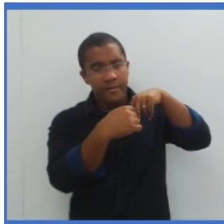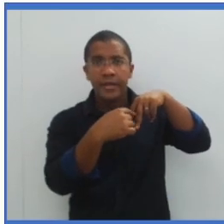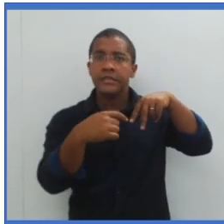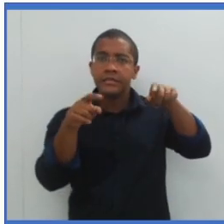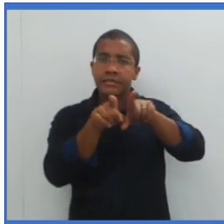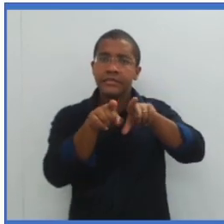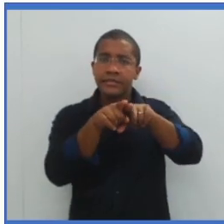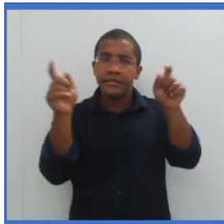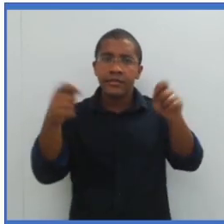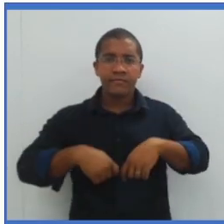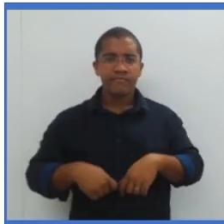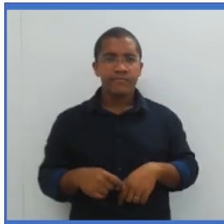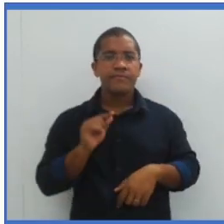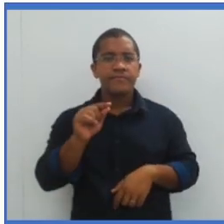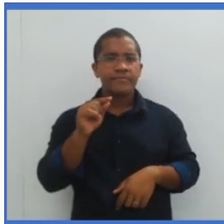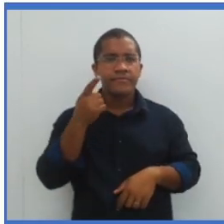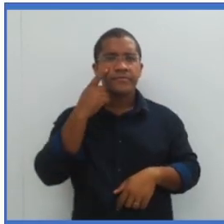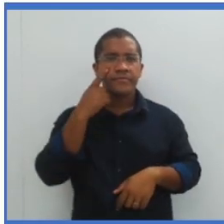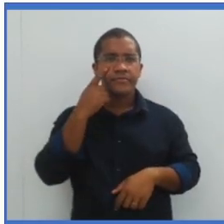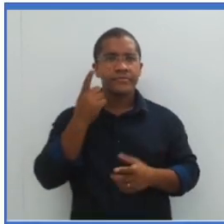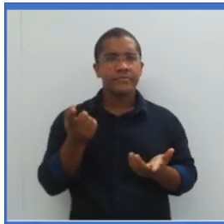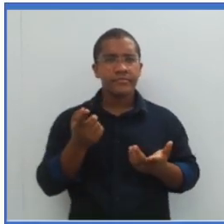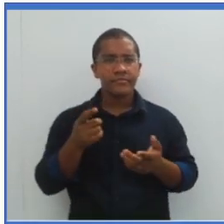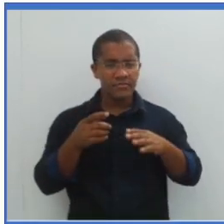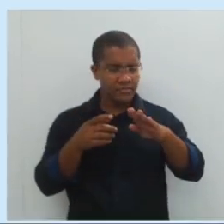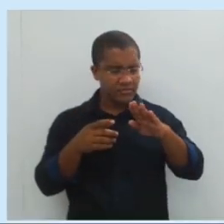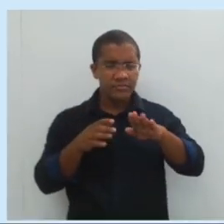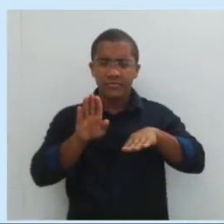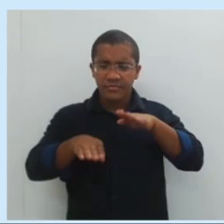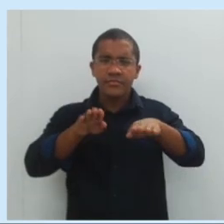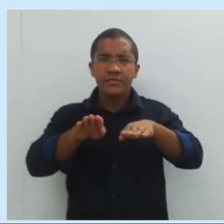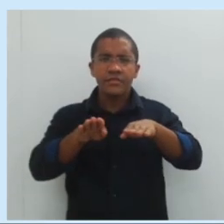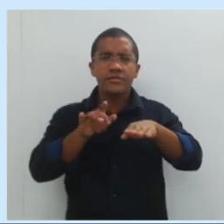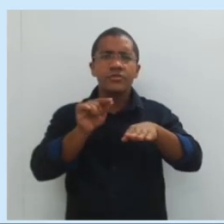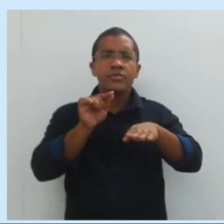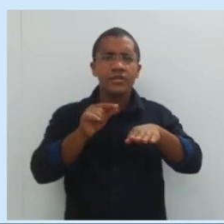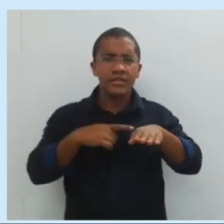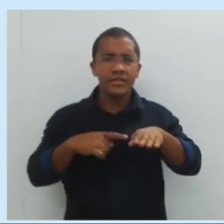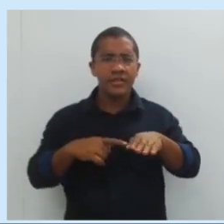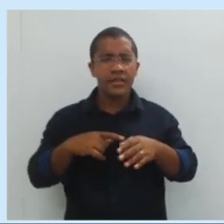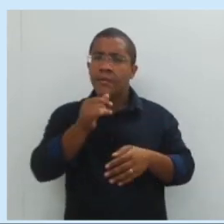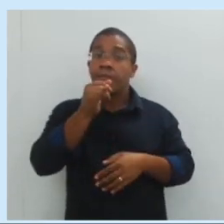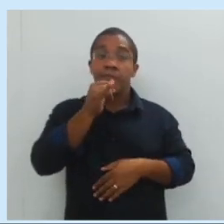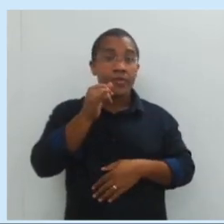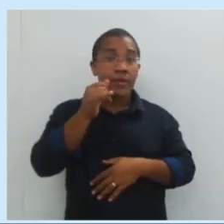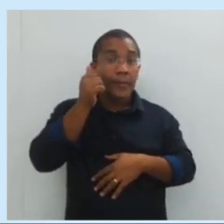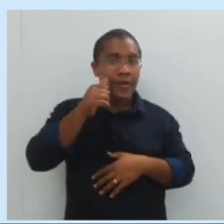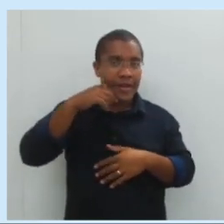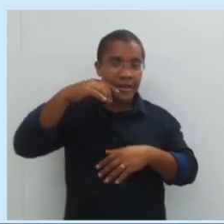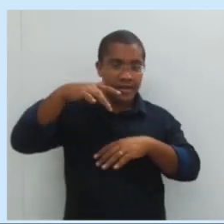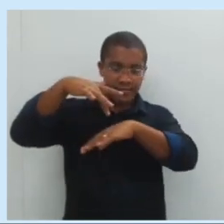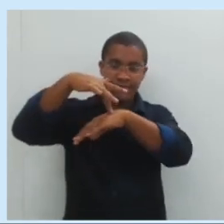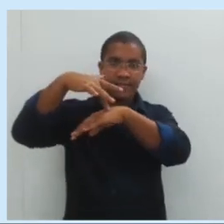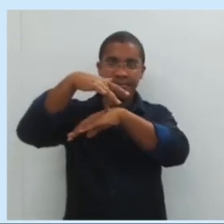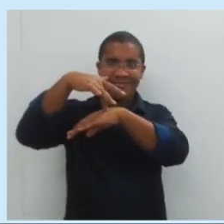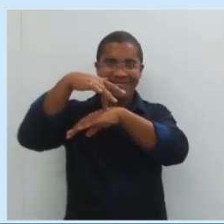Bora lá. É uma alavanca o conjunto dos três. Por quê? Vamos ter como exemplo a bailarina. Preste